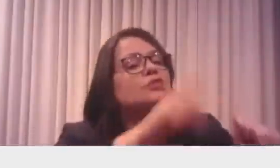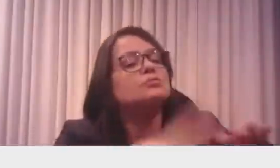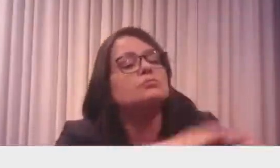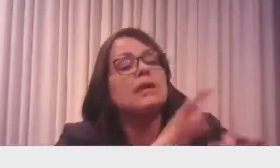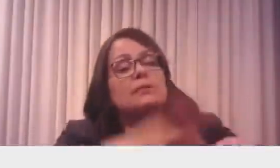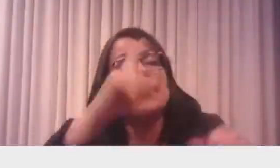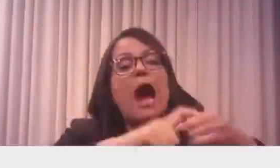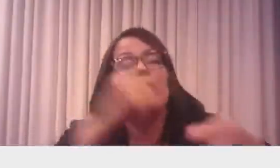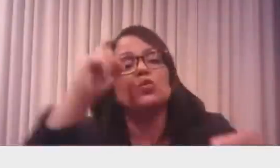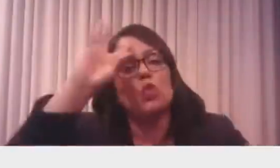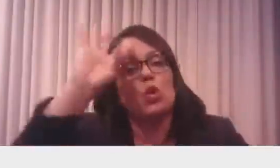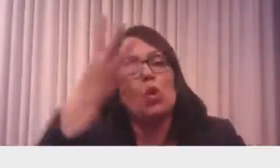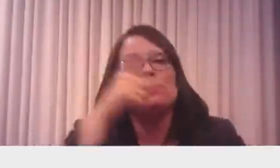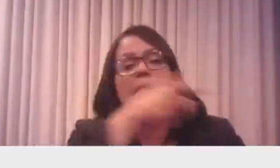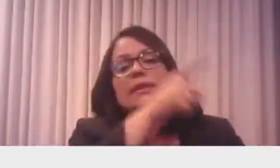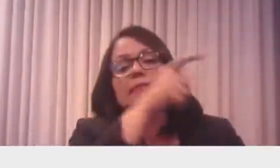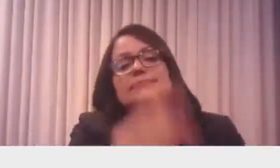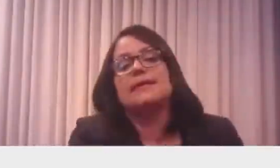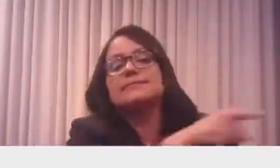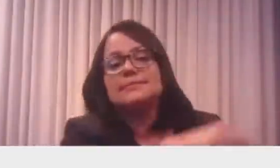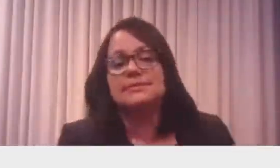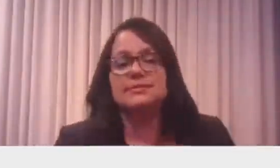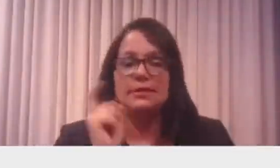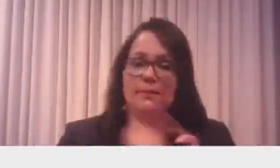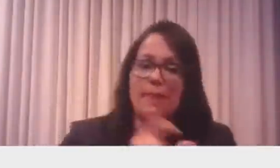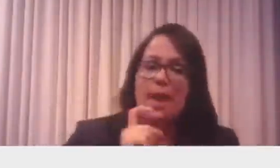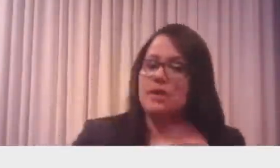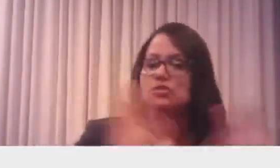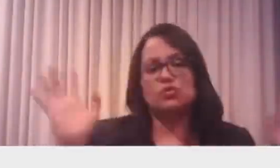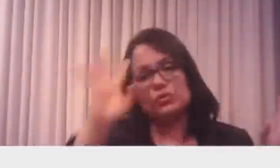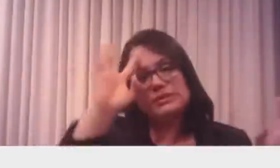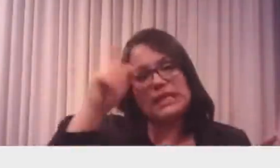o médico tem o direito de algo que não se tem